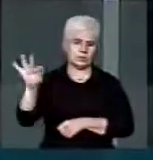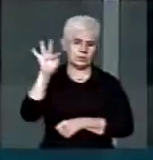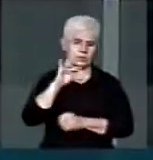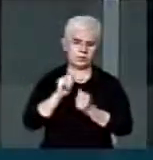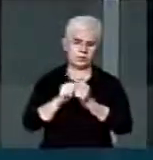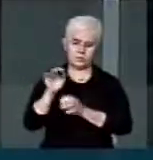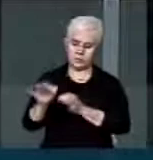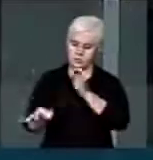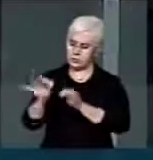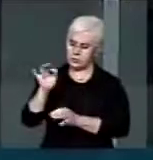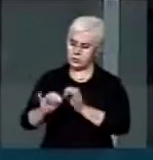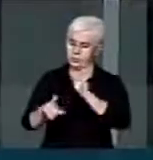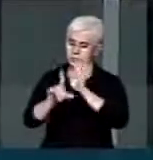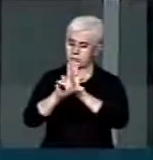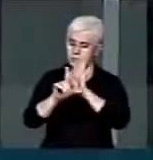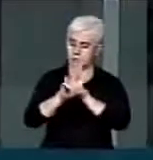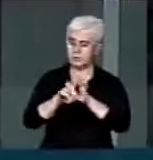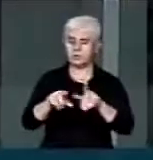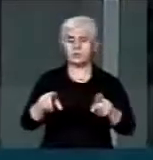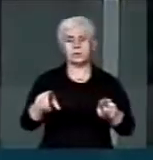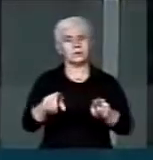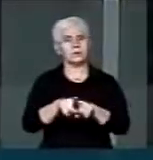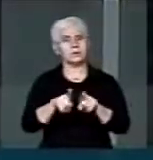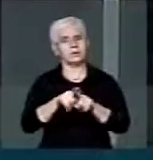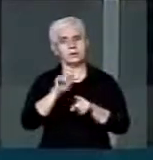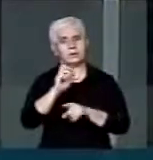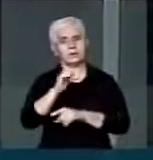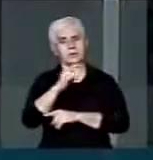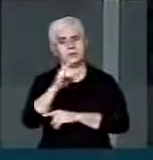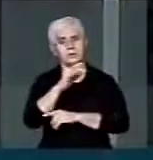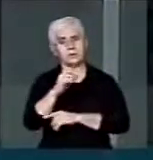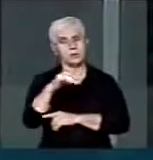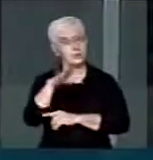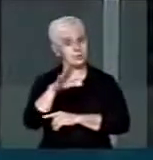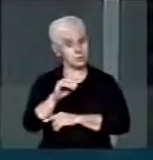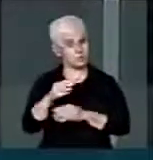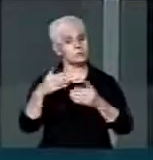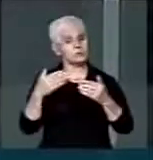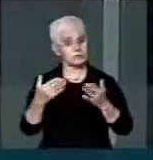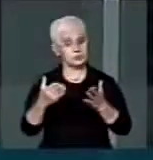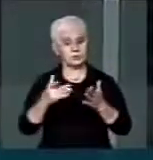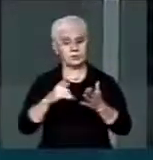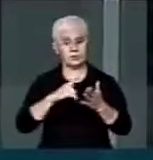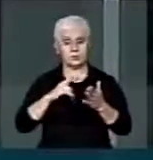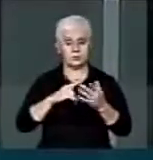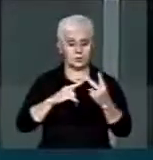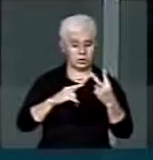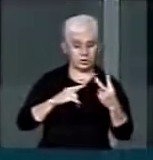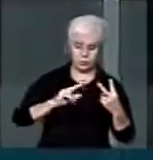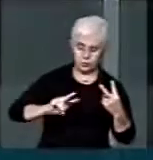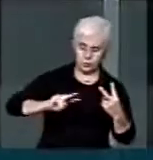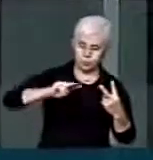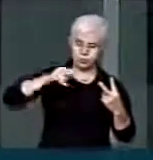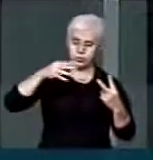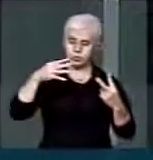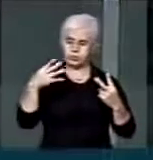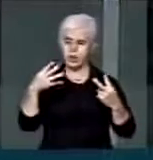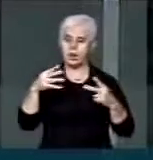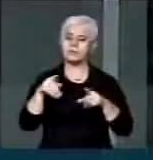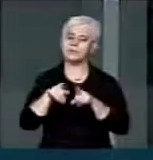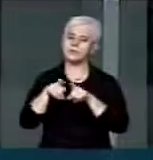judiciário, legislativo e executivo, aí sim, além do aumento de pena, a